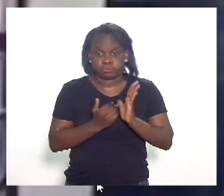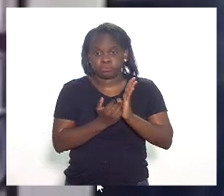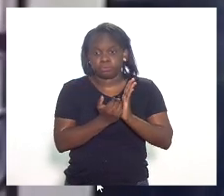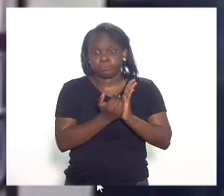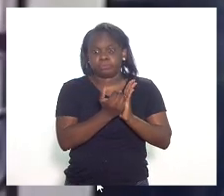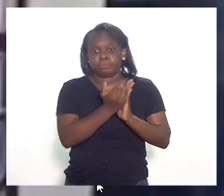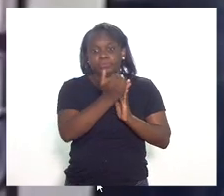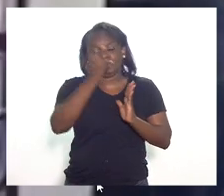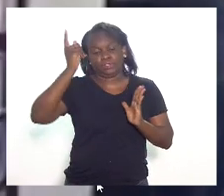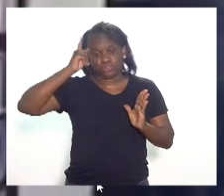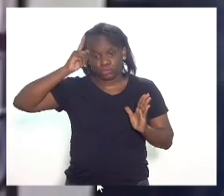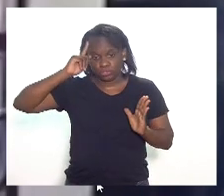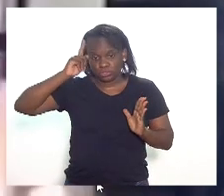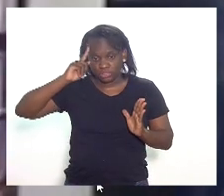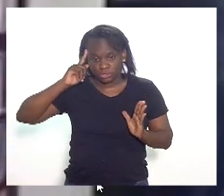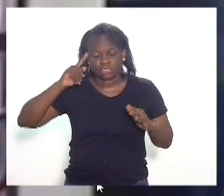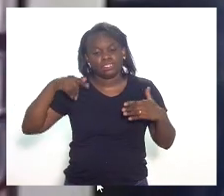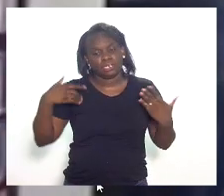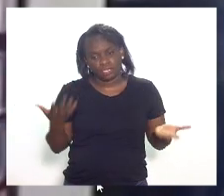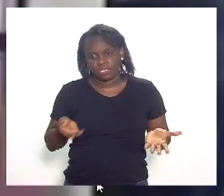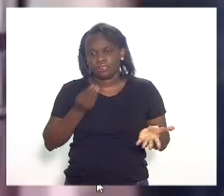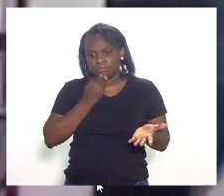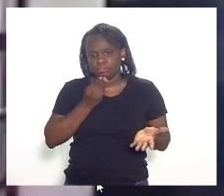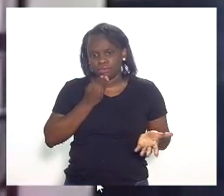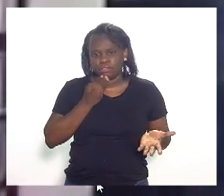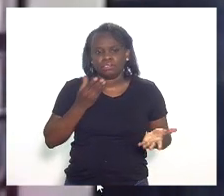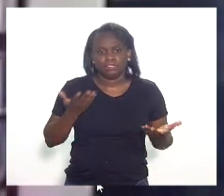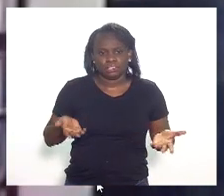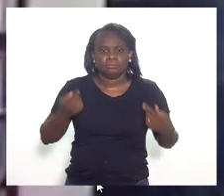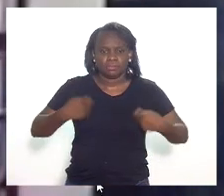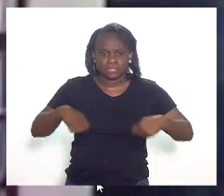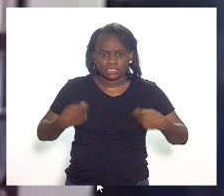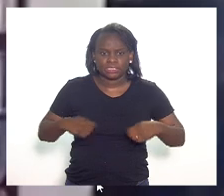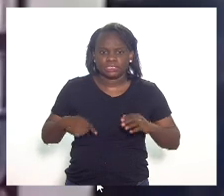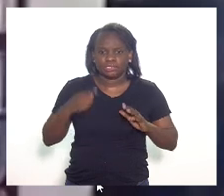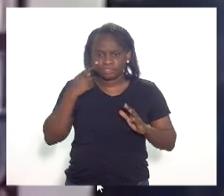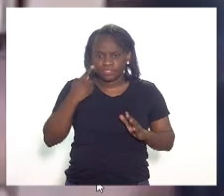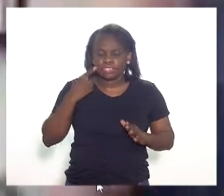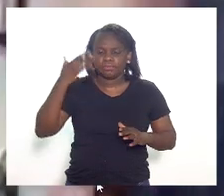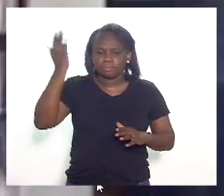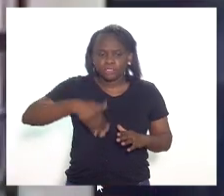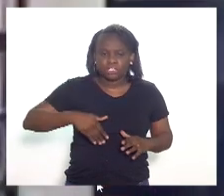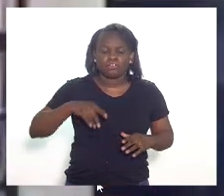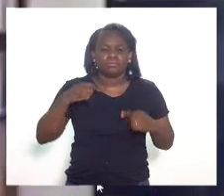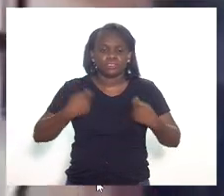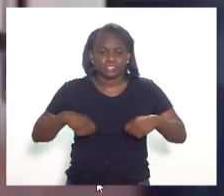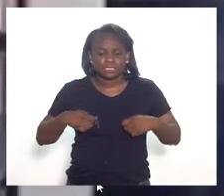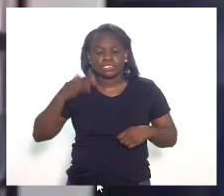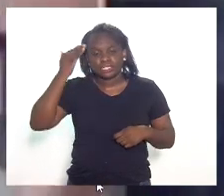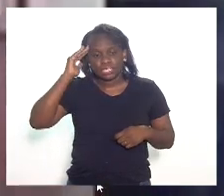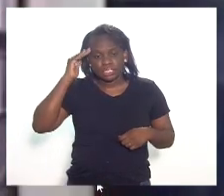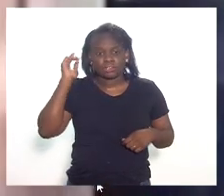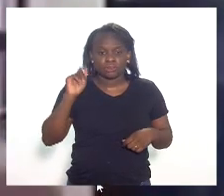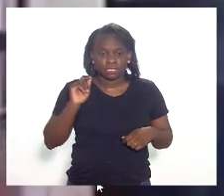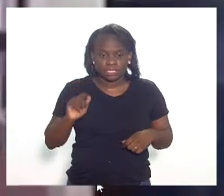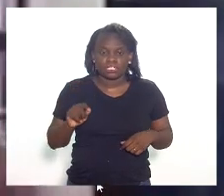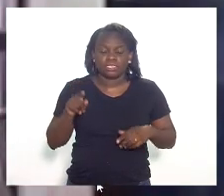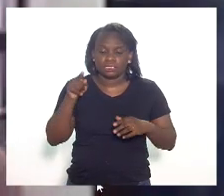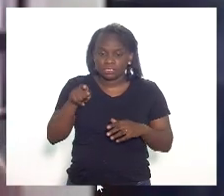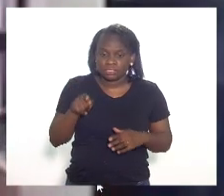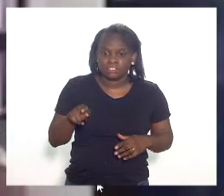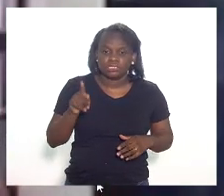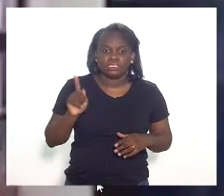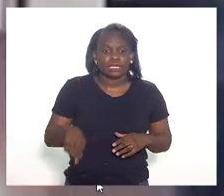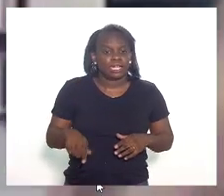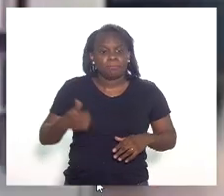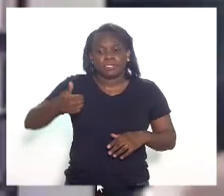no dia a dia, é claro que isso daí tem que ser colocado em prática tem que ser entendido que isso daí é